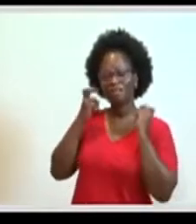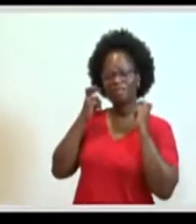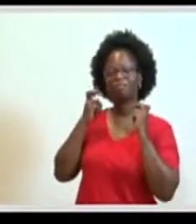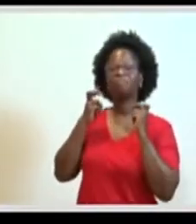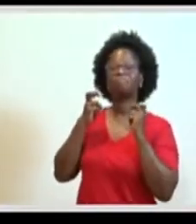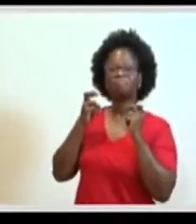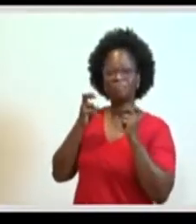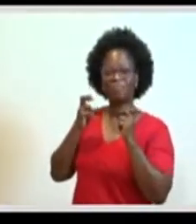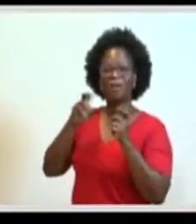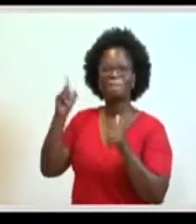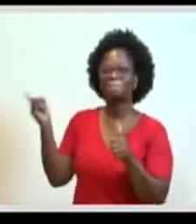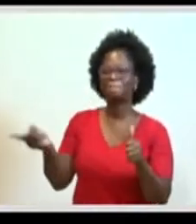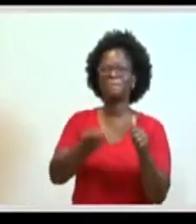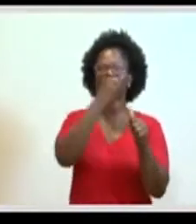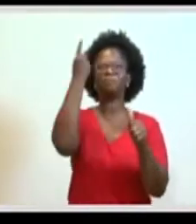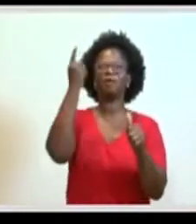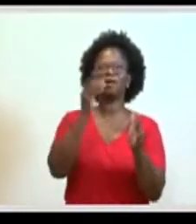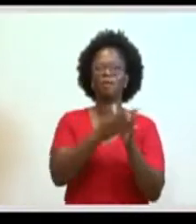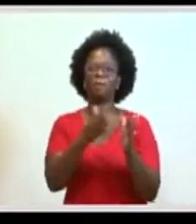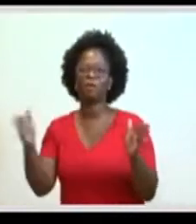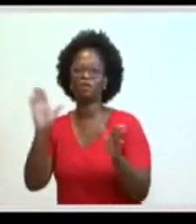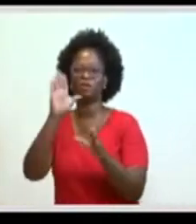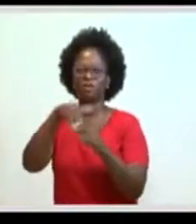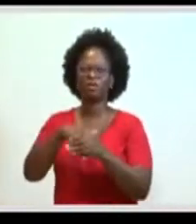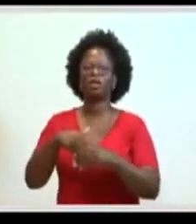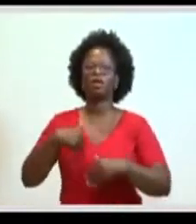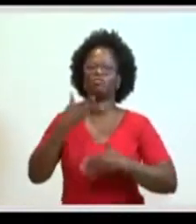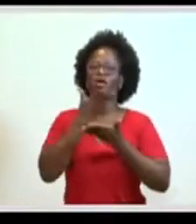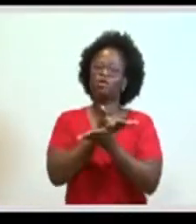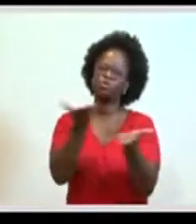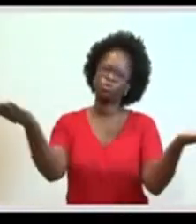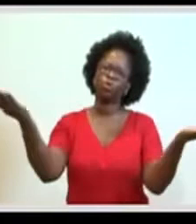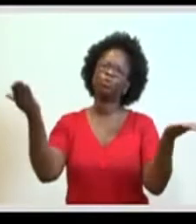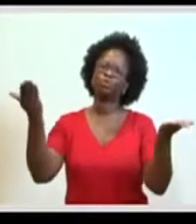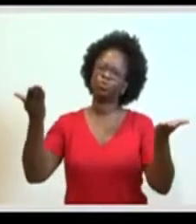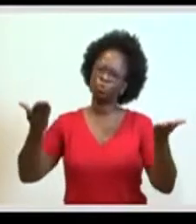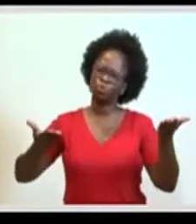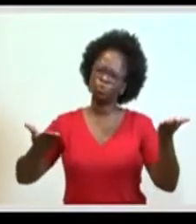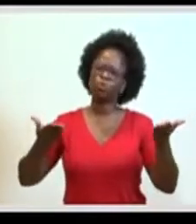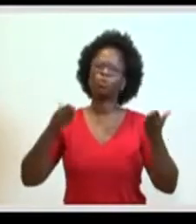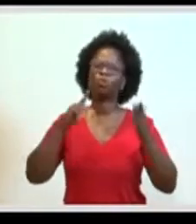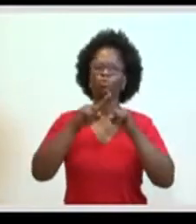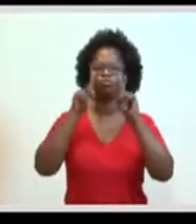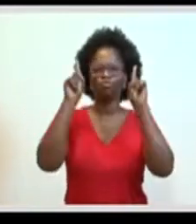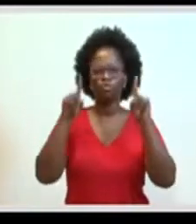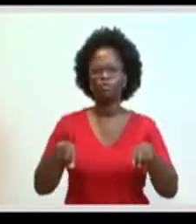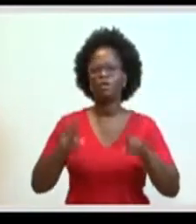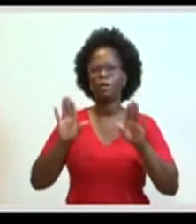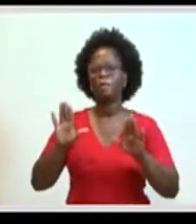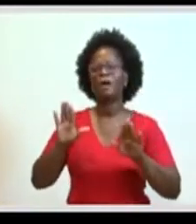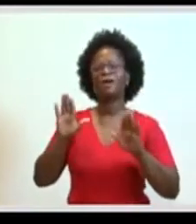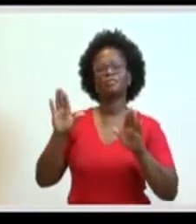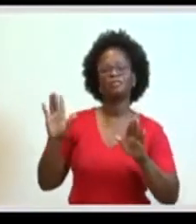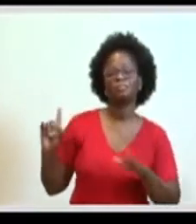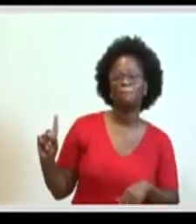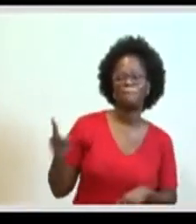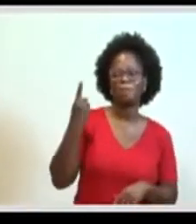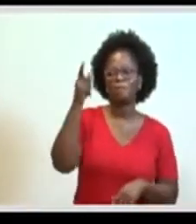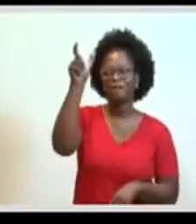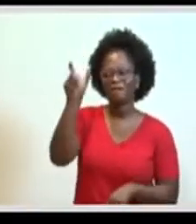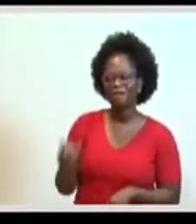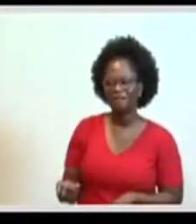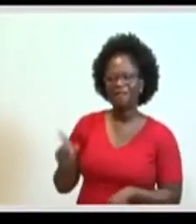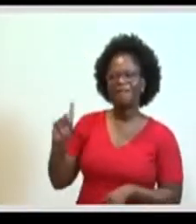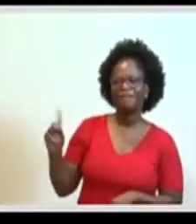primeira vez. Então, eu me dirijo a todos os servidores, mas muito particularmente àqueles que terão essa experiência